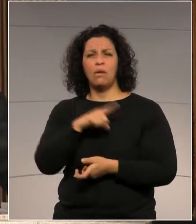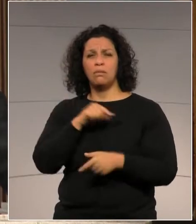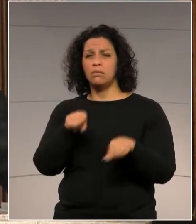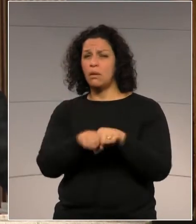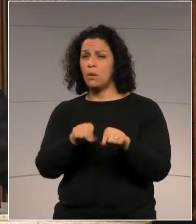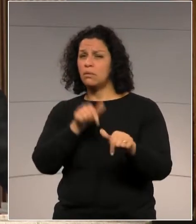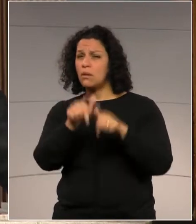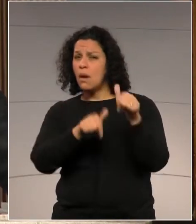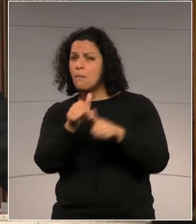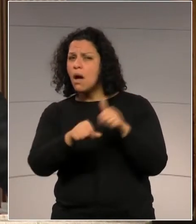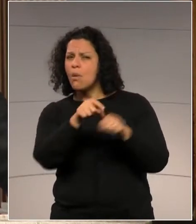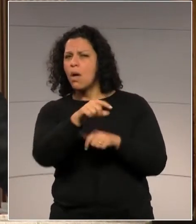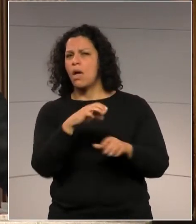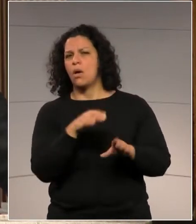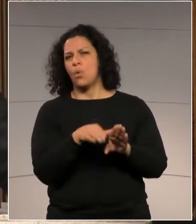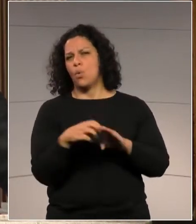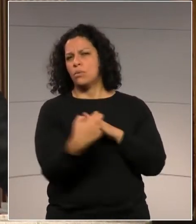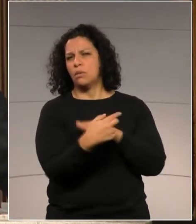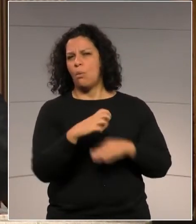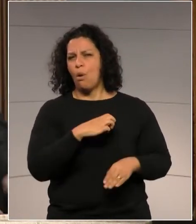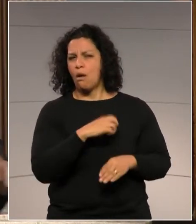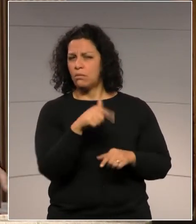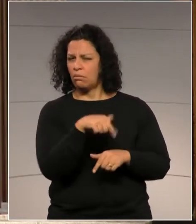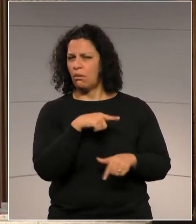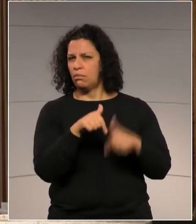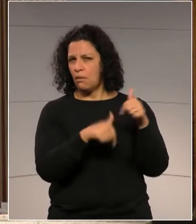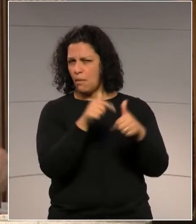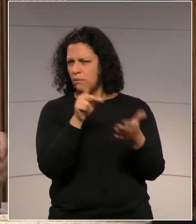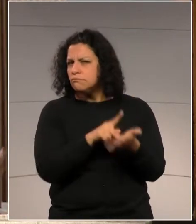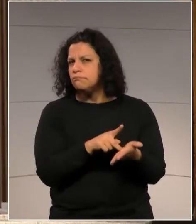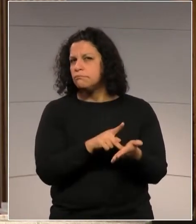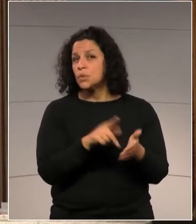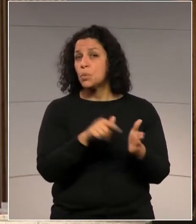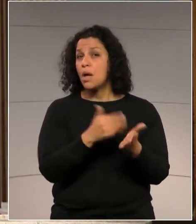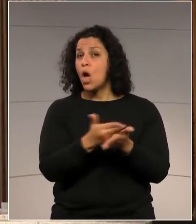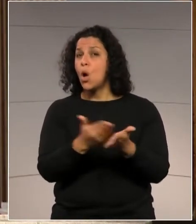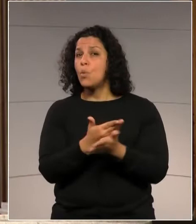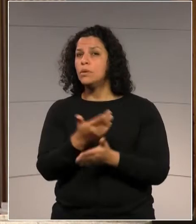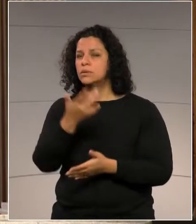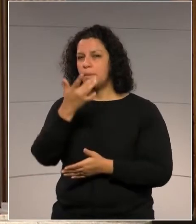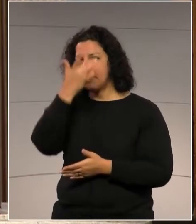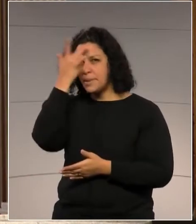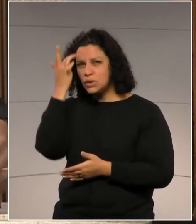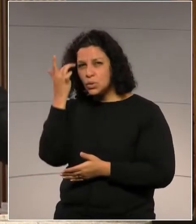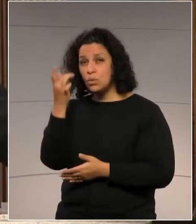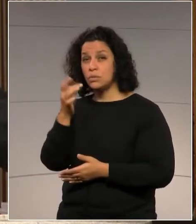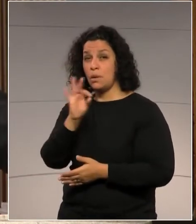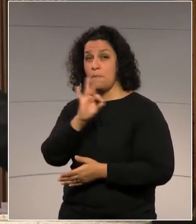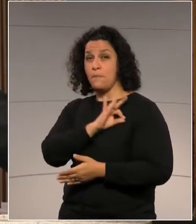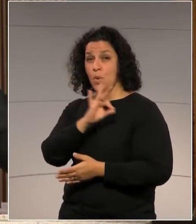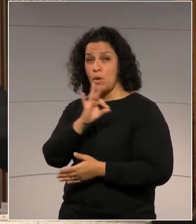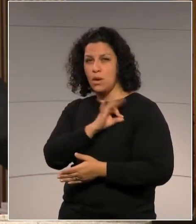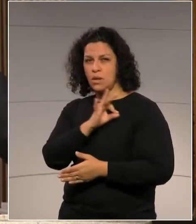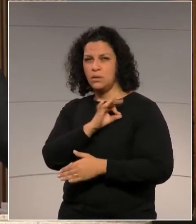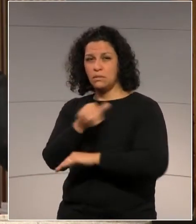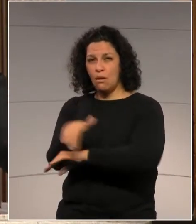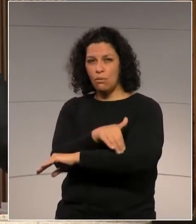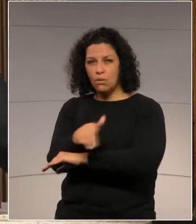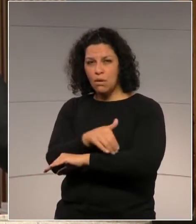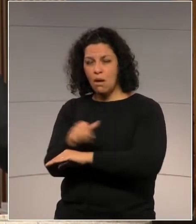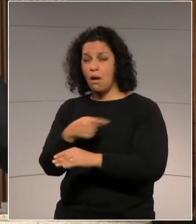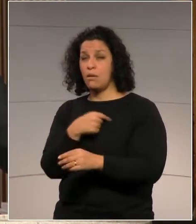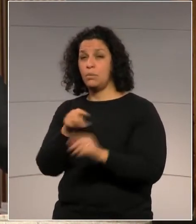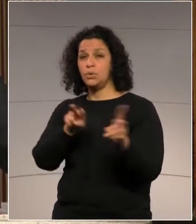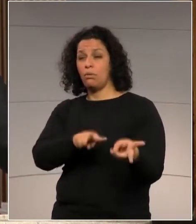trabalho que teria esse Conselho de Ética. Porque até policial rodoviário pedindo transferência viria a fazer denúncias.